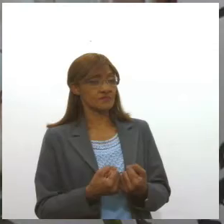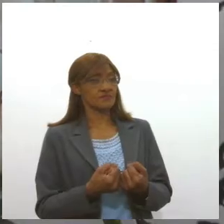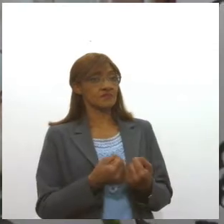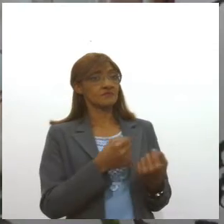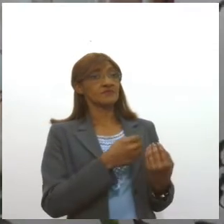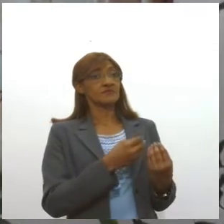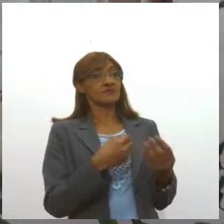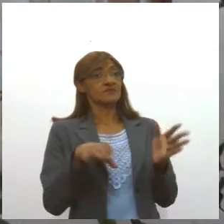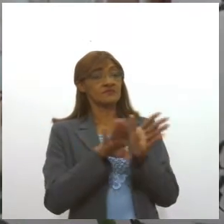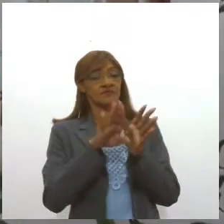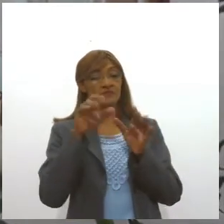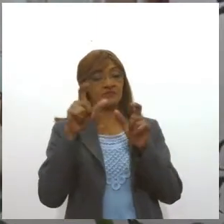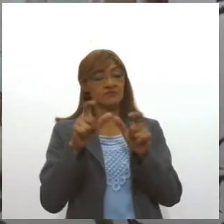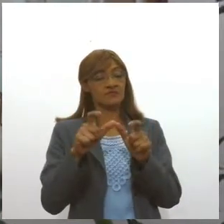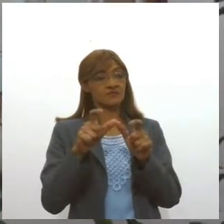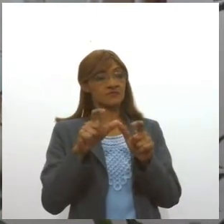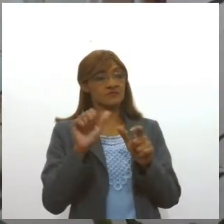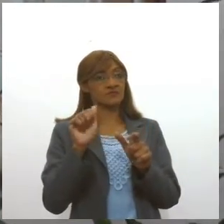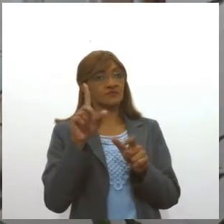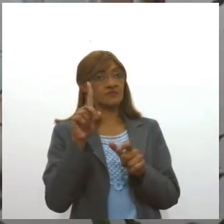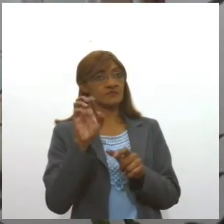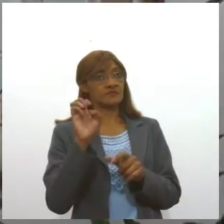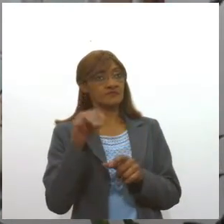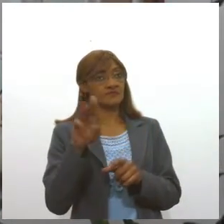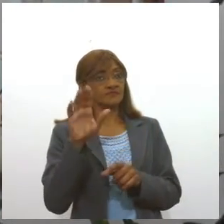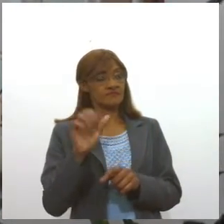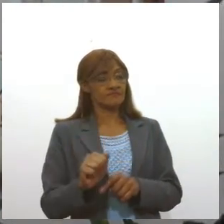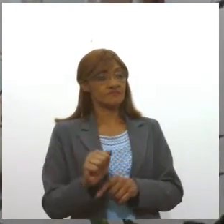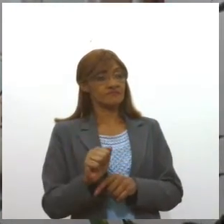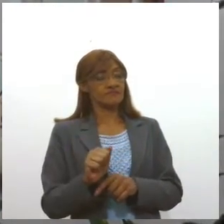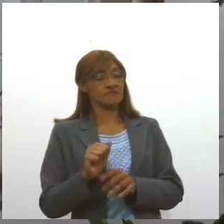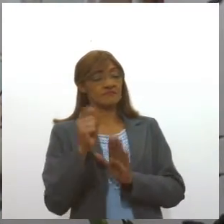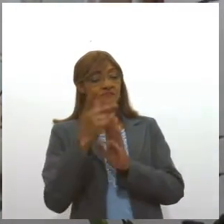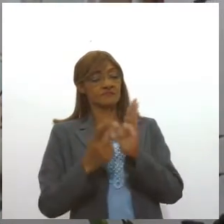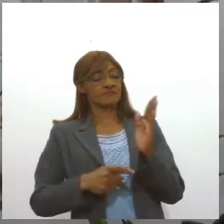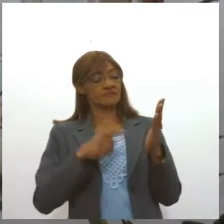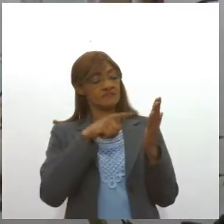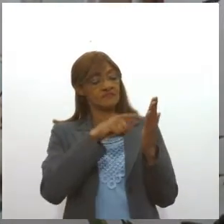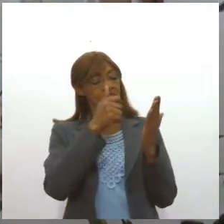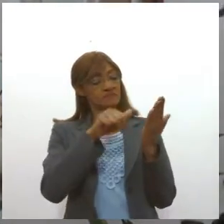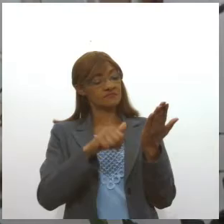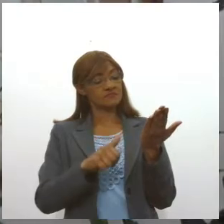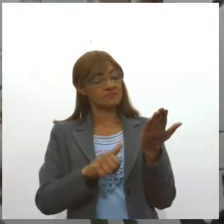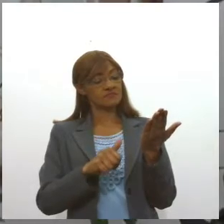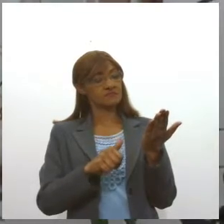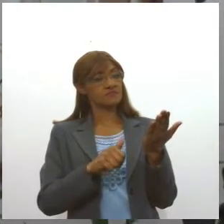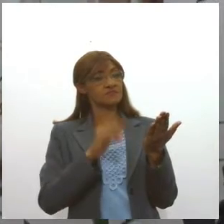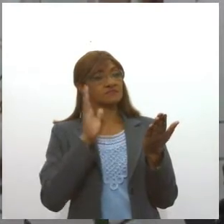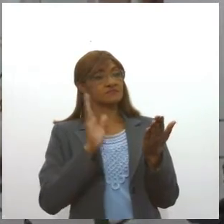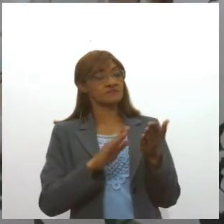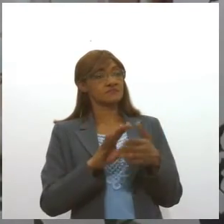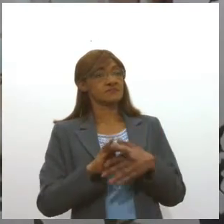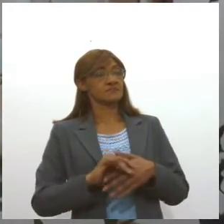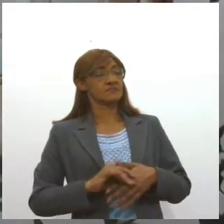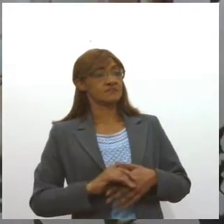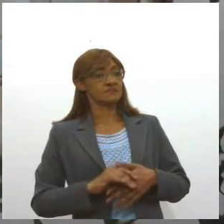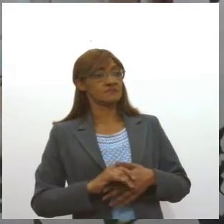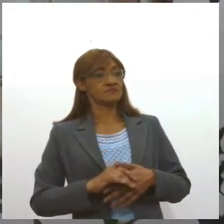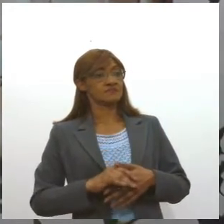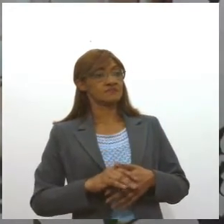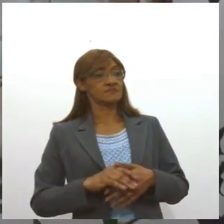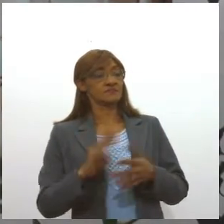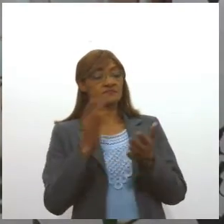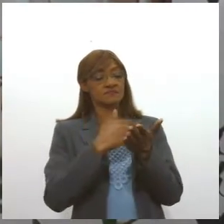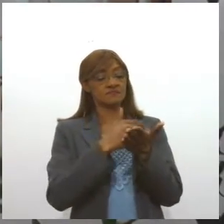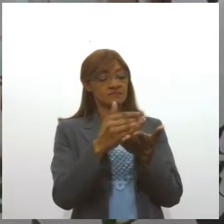procurar um projetista, o SEBRAE, alguém que possa elaborar um projeto ambiental, dá entrada na Adema, dando entrada na